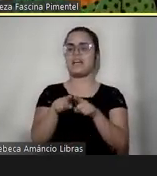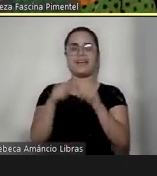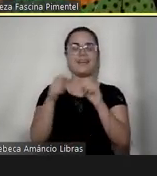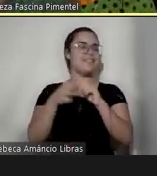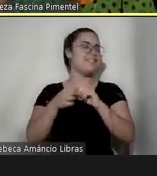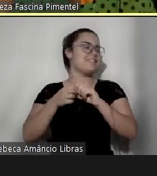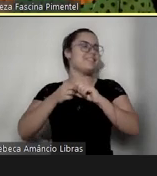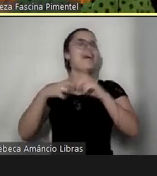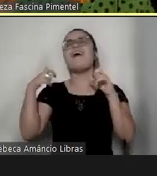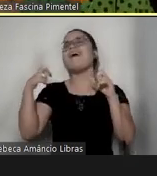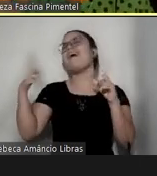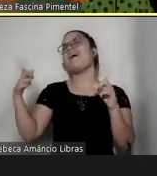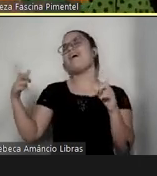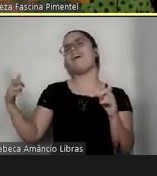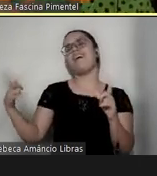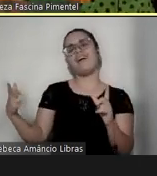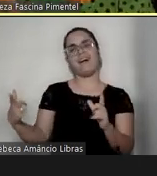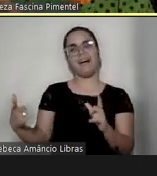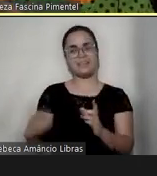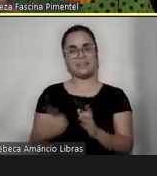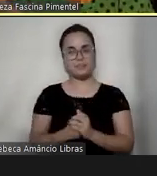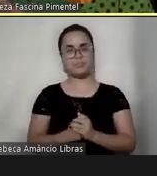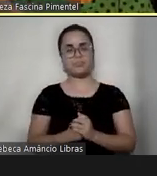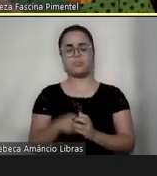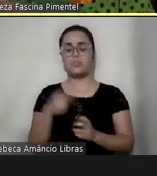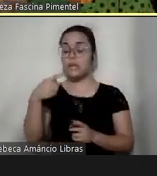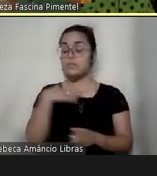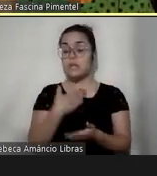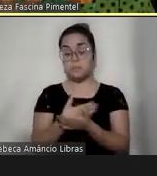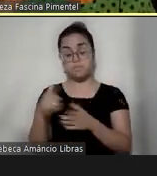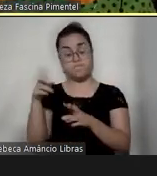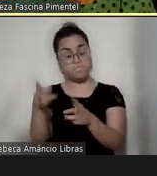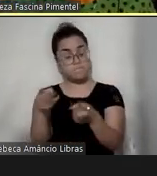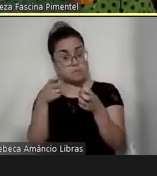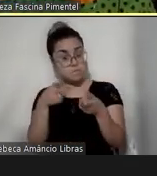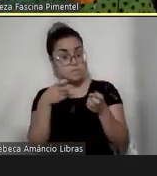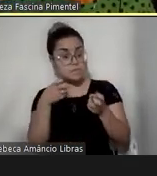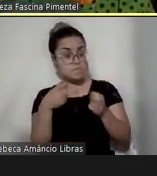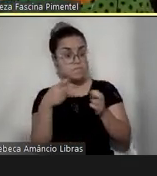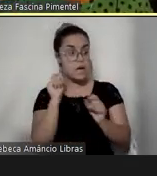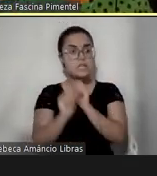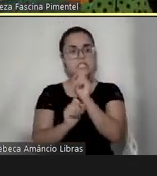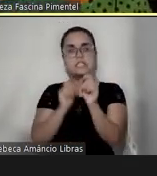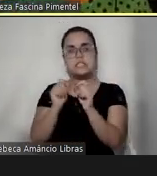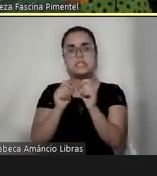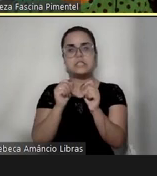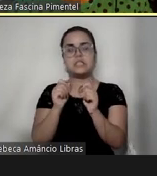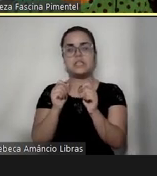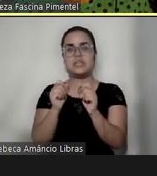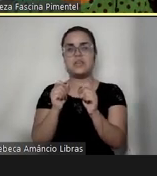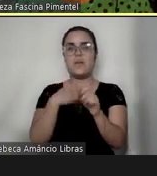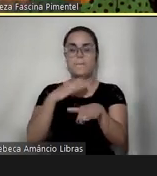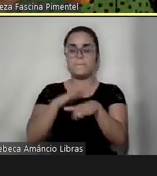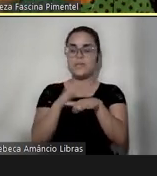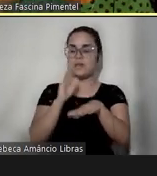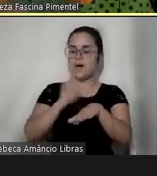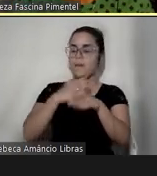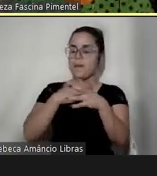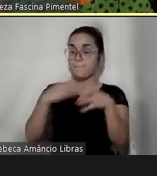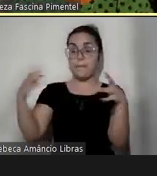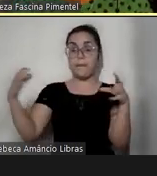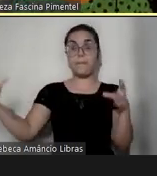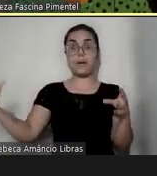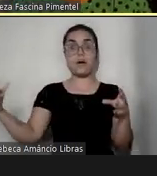Eles, vocês vão começar a perceber que muitas vezes a demanda até aumenta. Porque eles